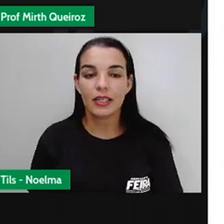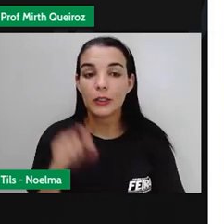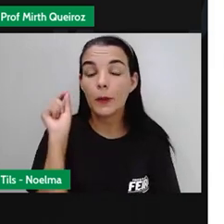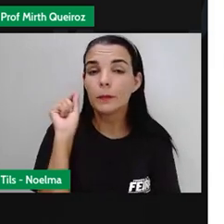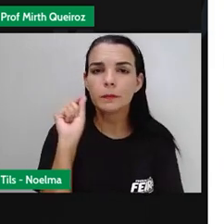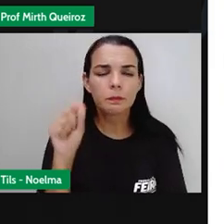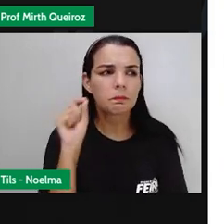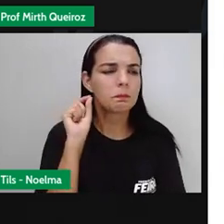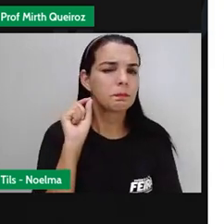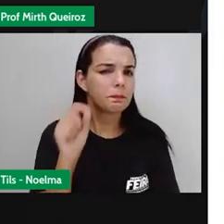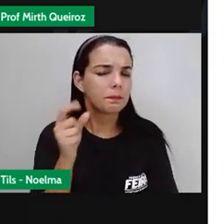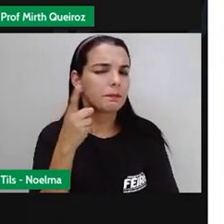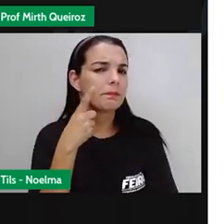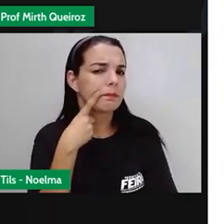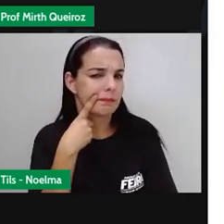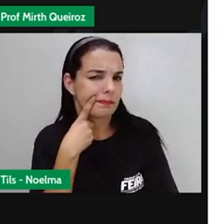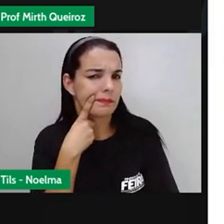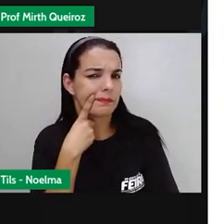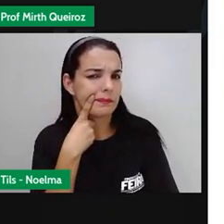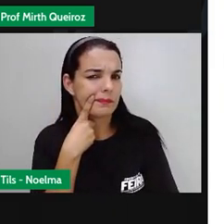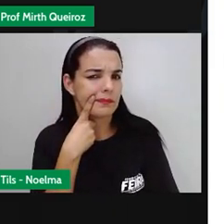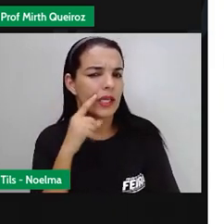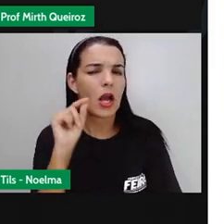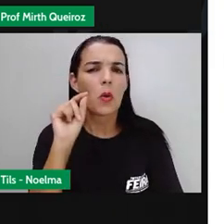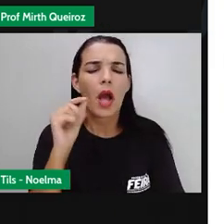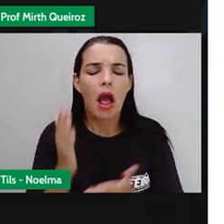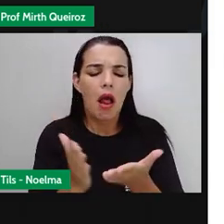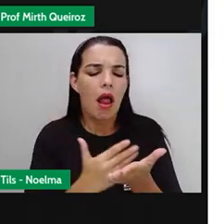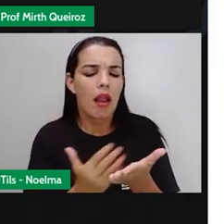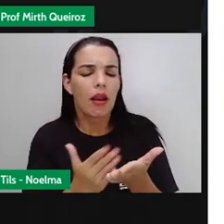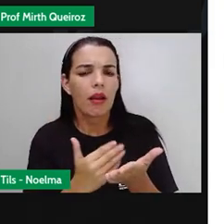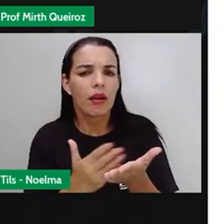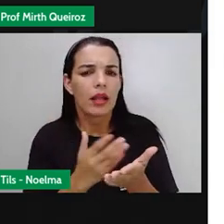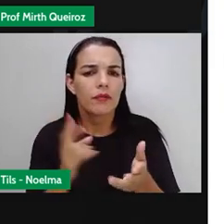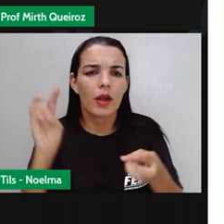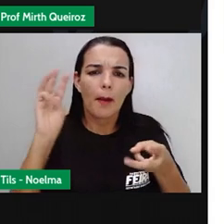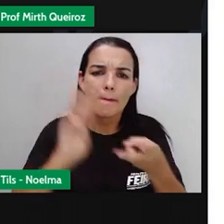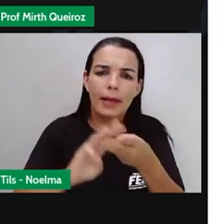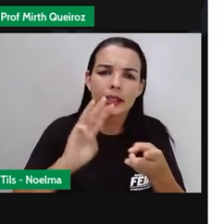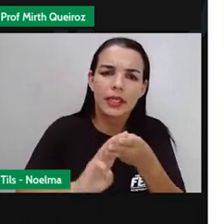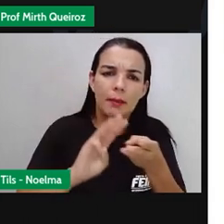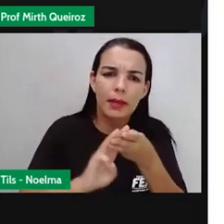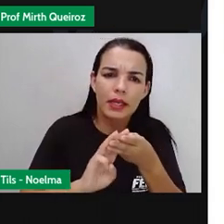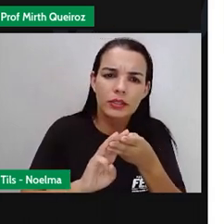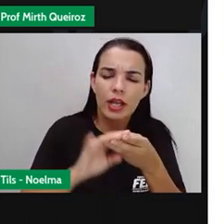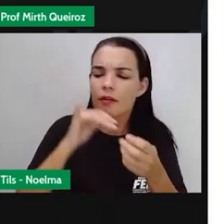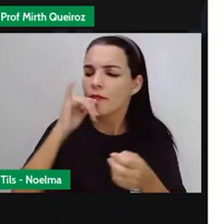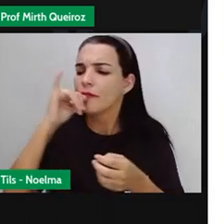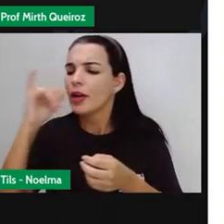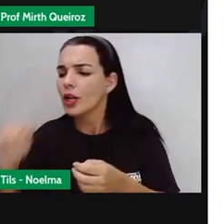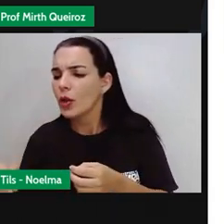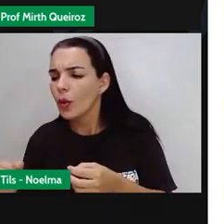O que é? O que é? O que o livro de matemática disse para o livro de história?